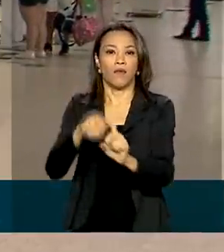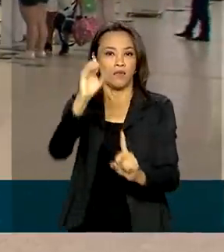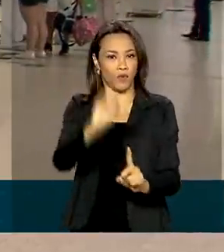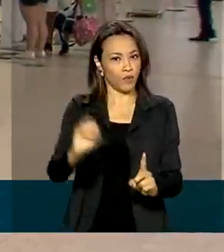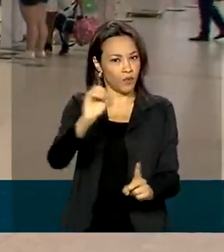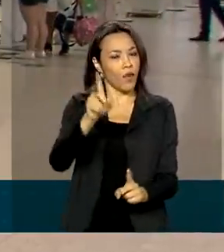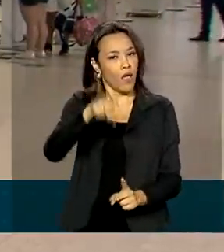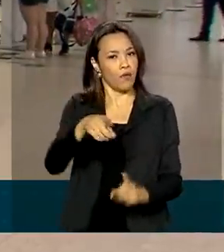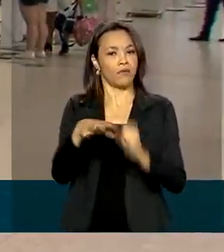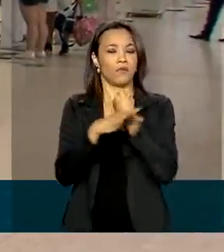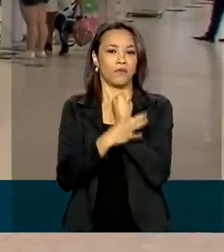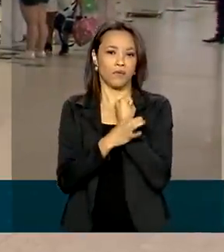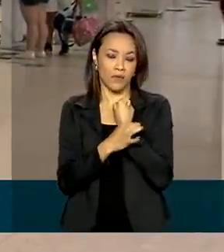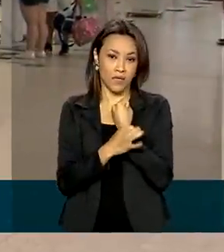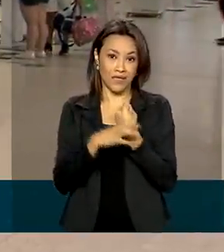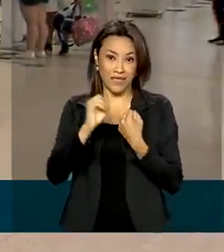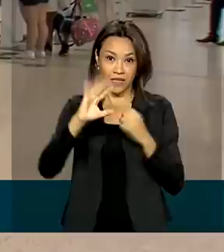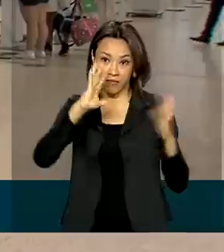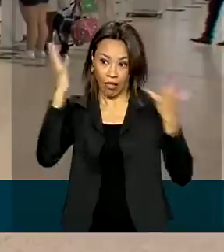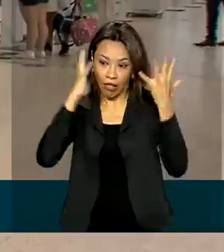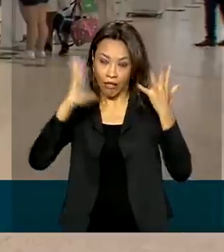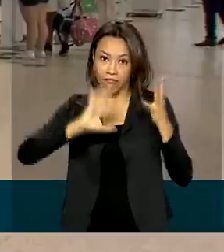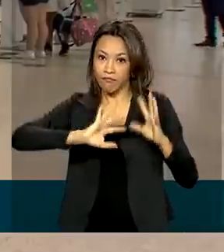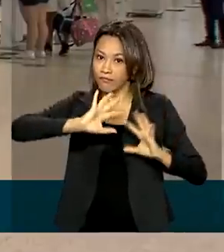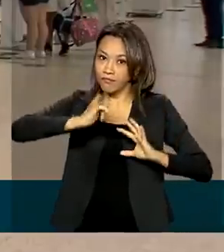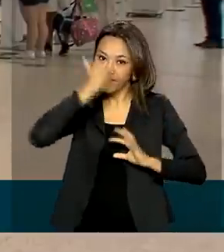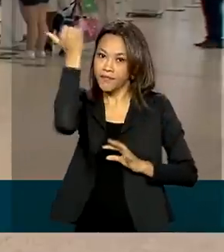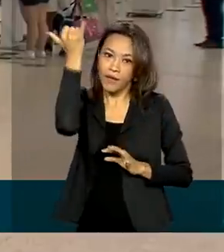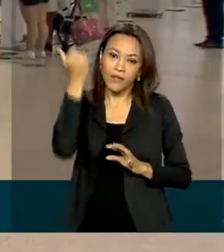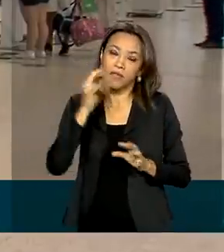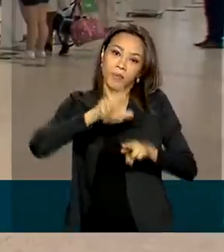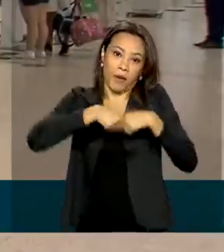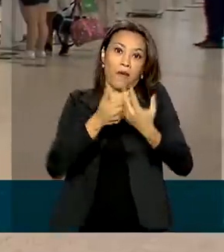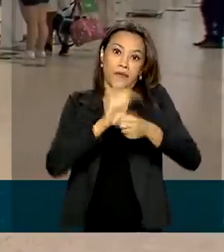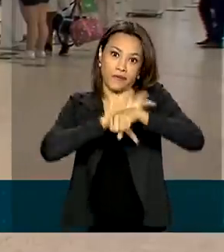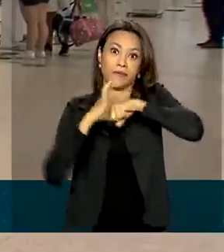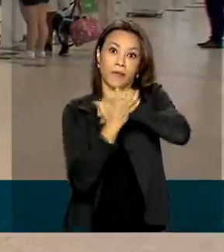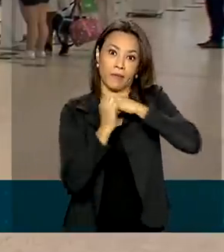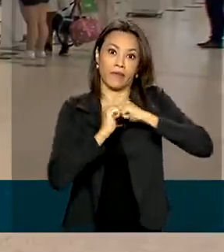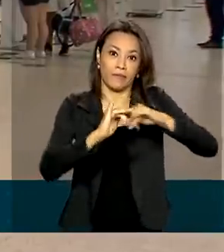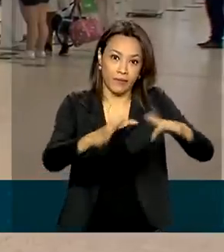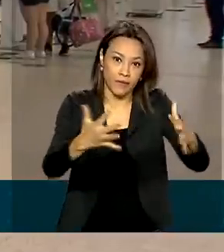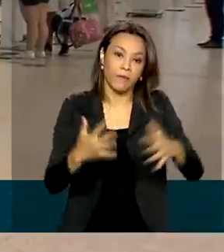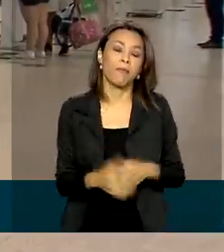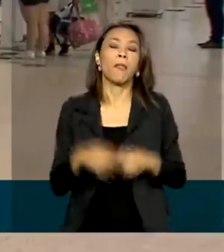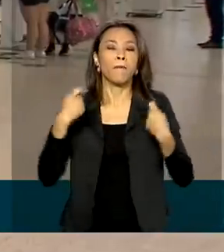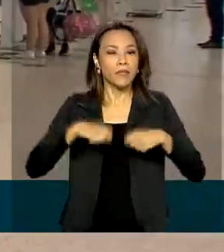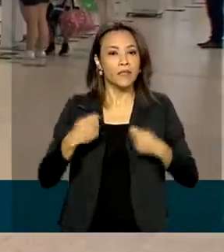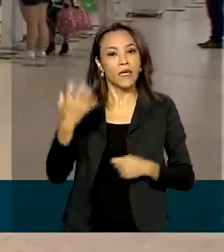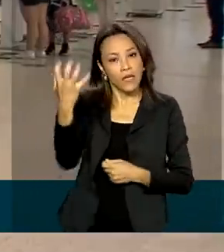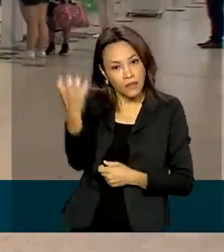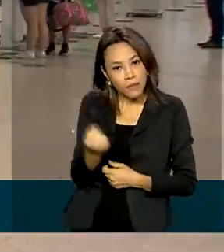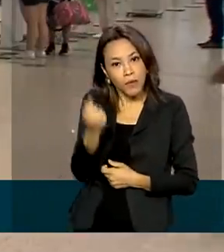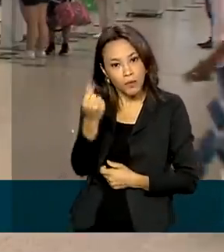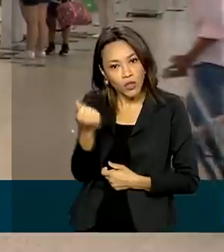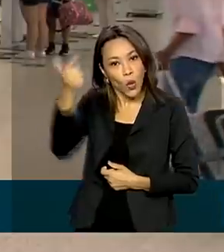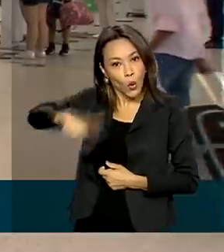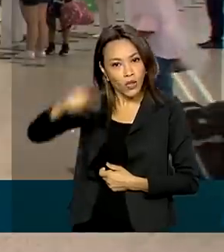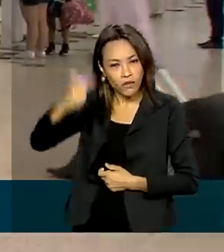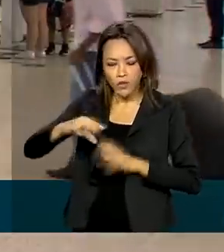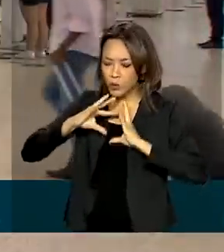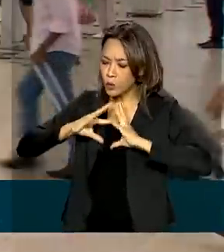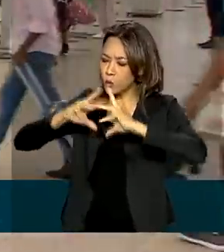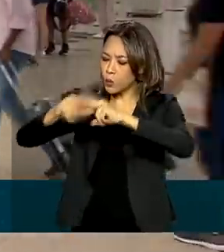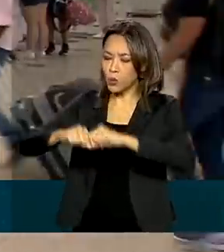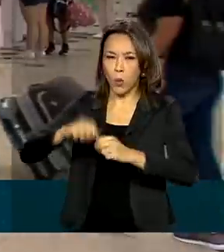segurança diante de possíveis imprevistos decorrentes da pandemia. O consumidor tem direito ao reembolso do valor integral da passagem,